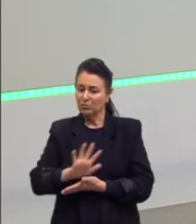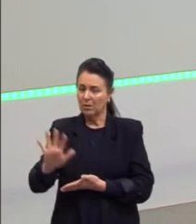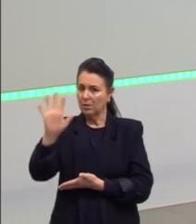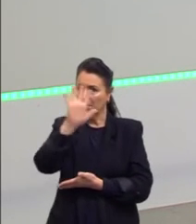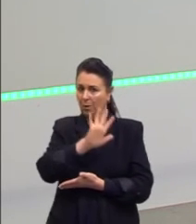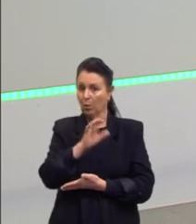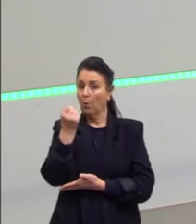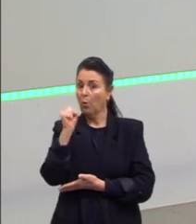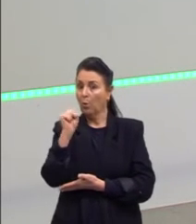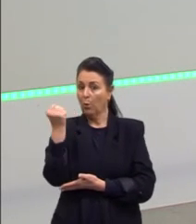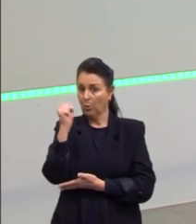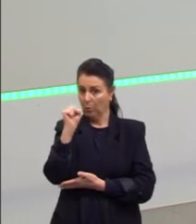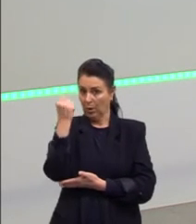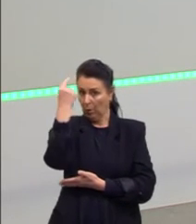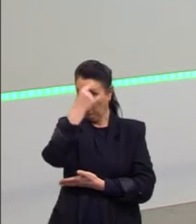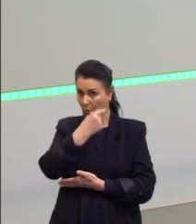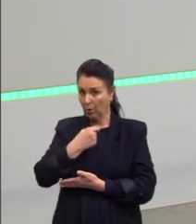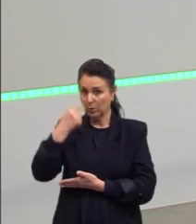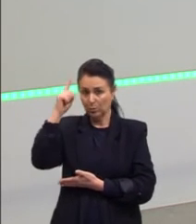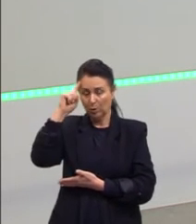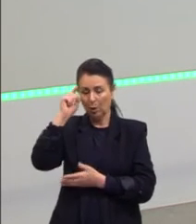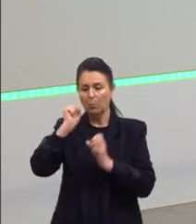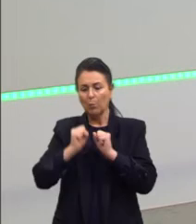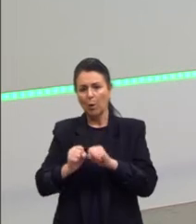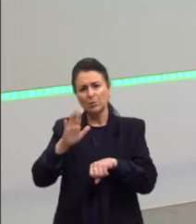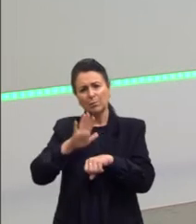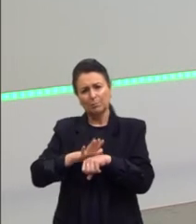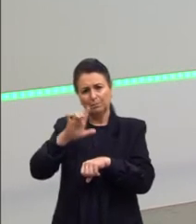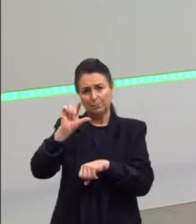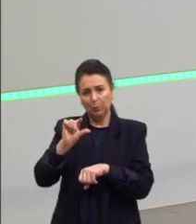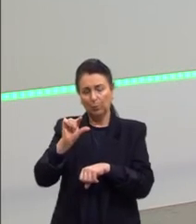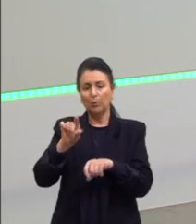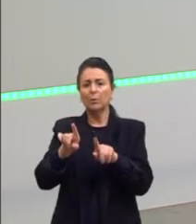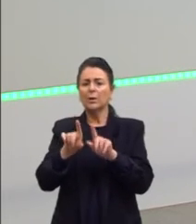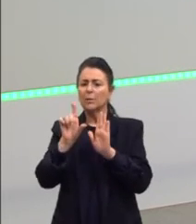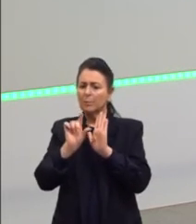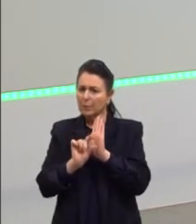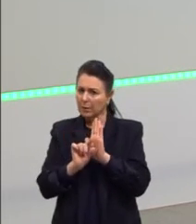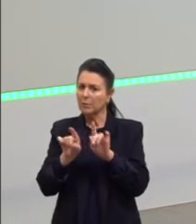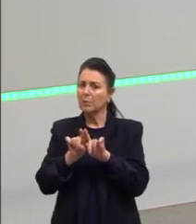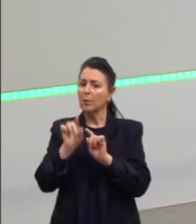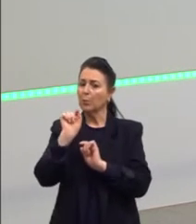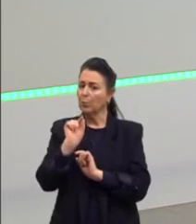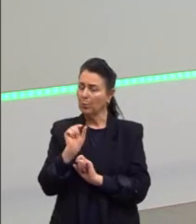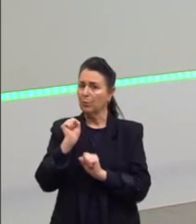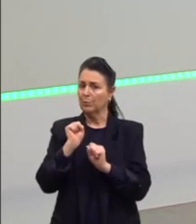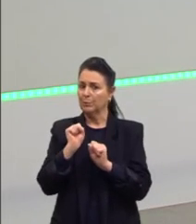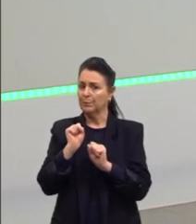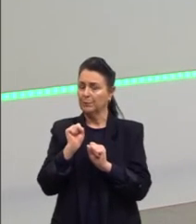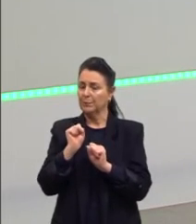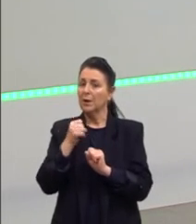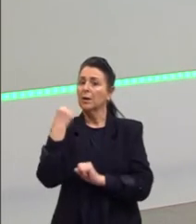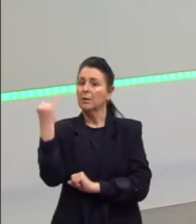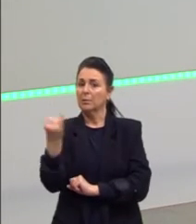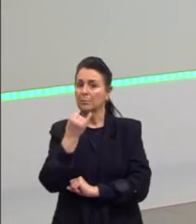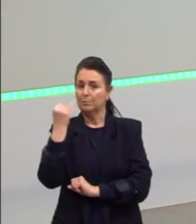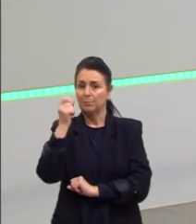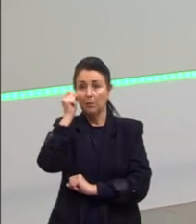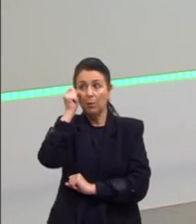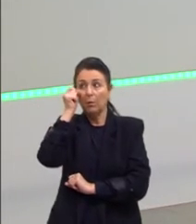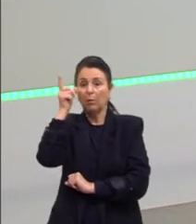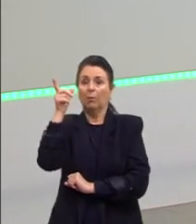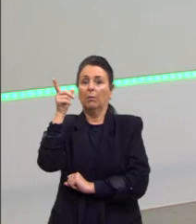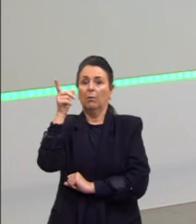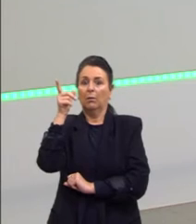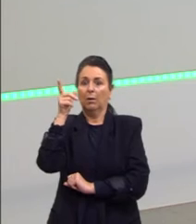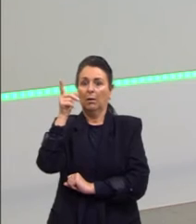É de 8 horas. Claro que pode ser um pouquinho para menos e um pouquinho para mais. Importante, então, não acordar já